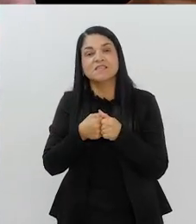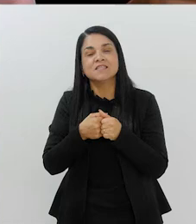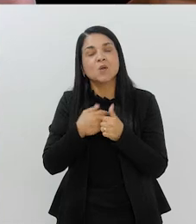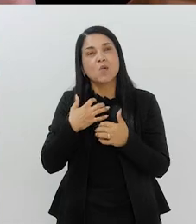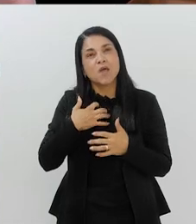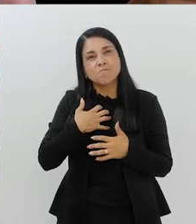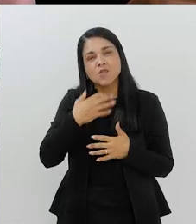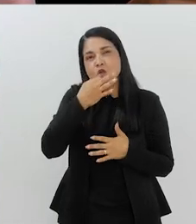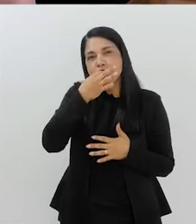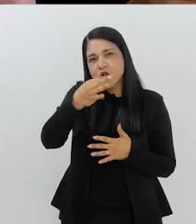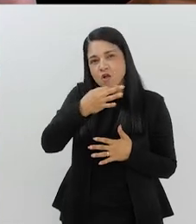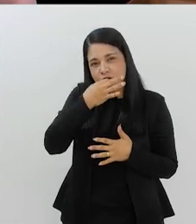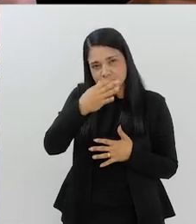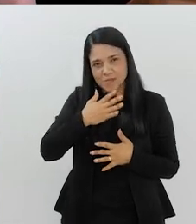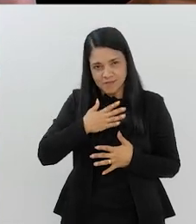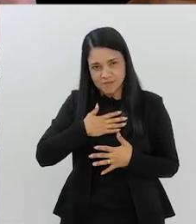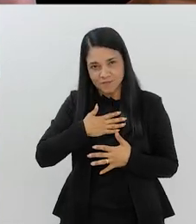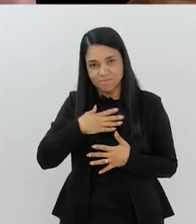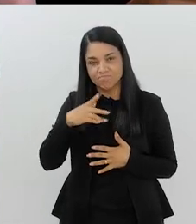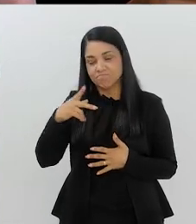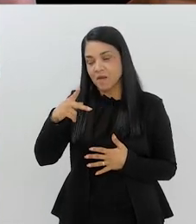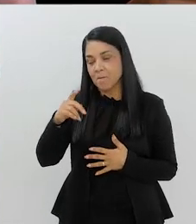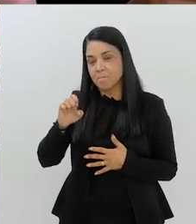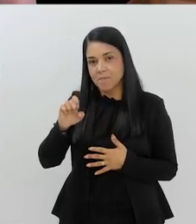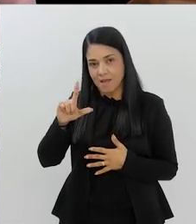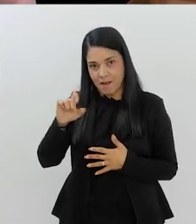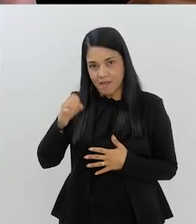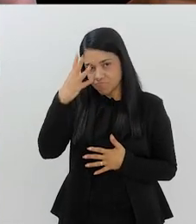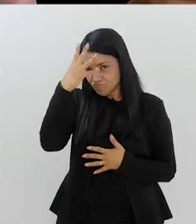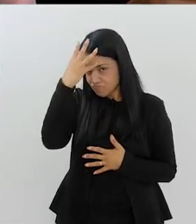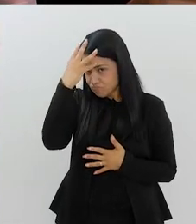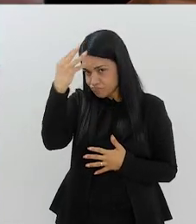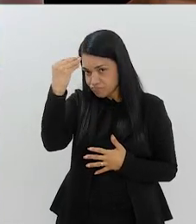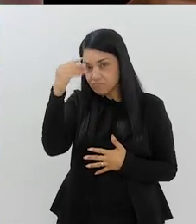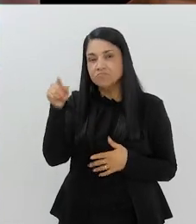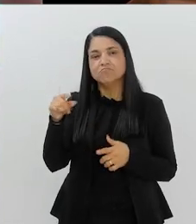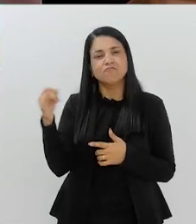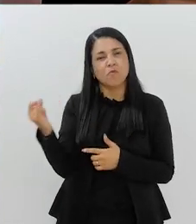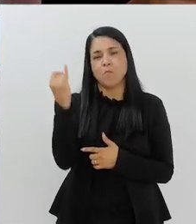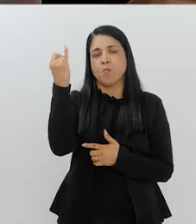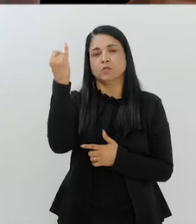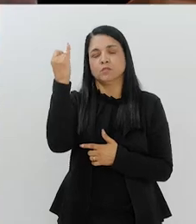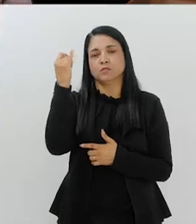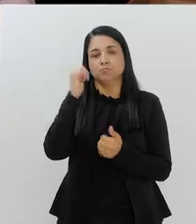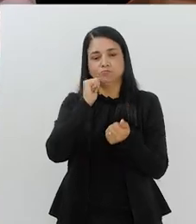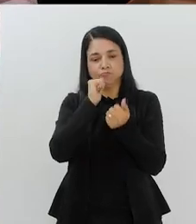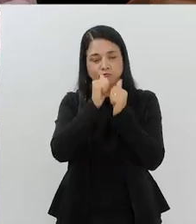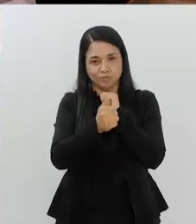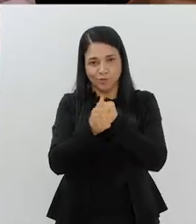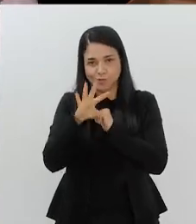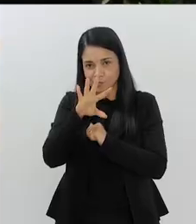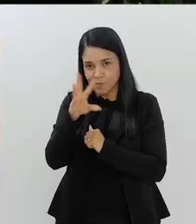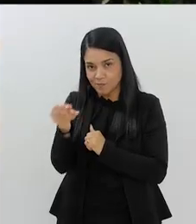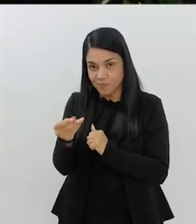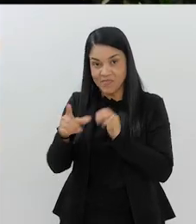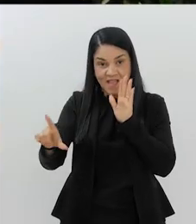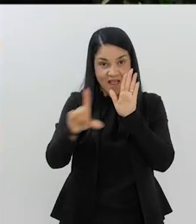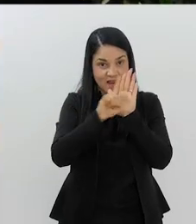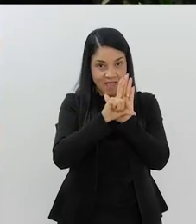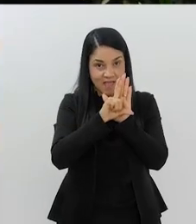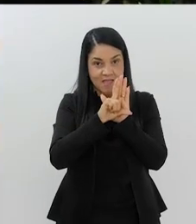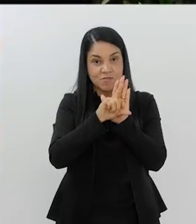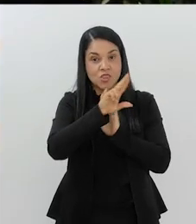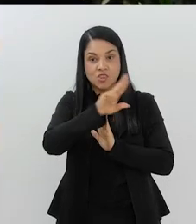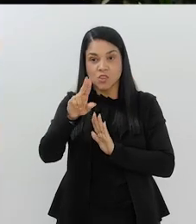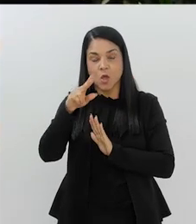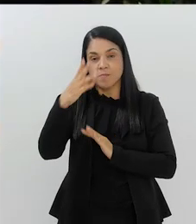sabe, eu acho que Pelé foi fundamental também para o esporte paralímpico. A lei que leva